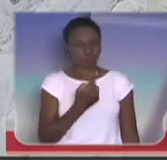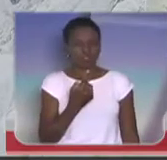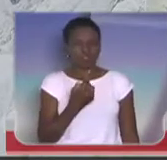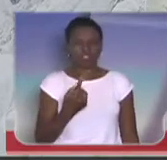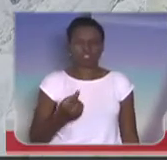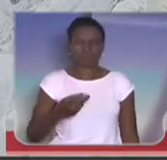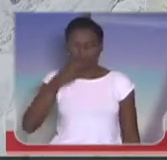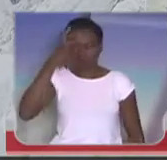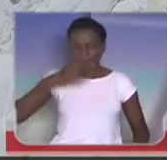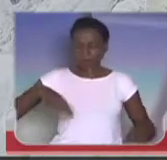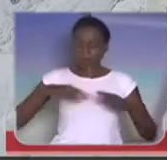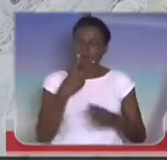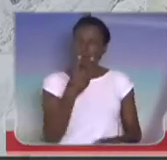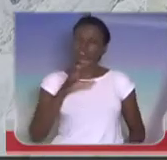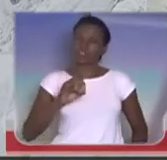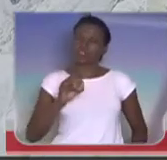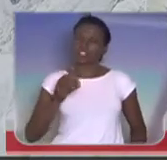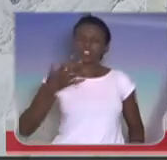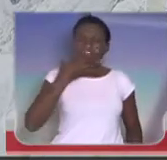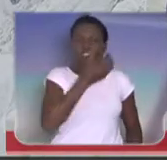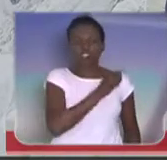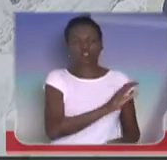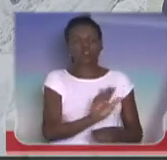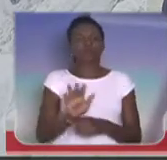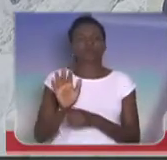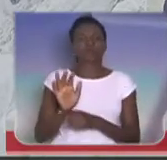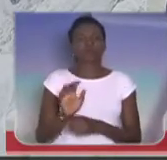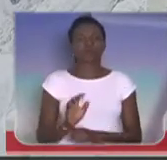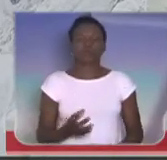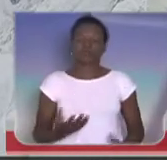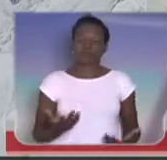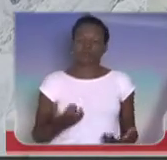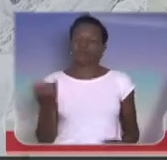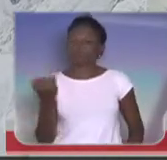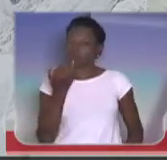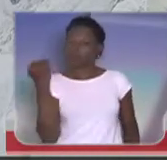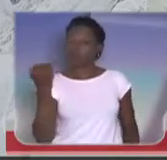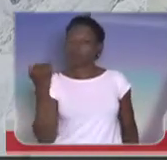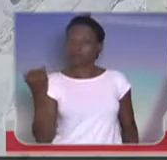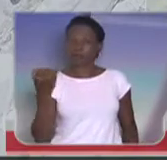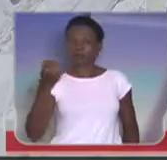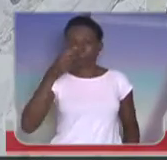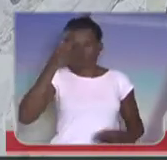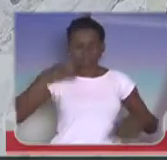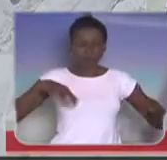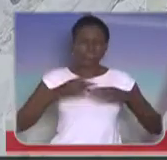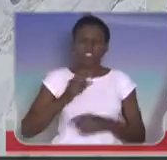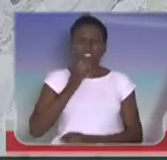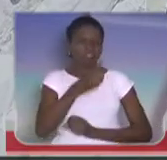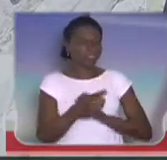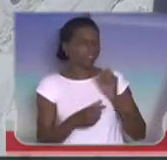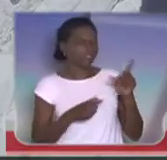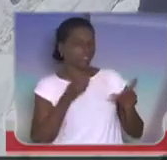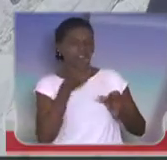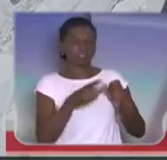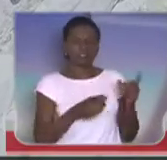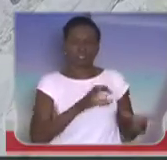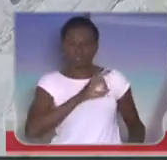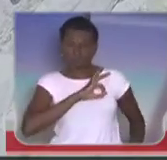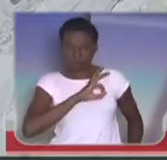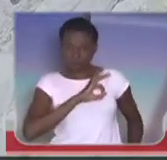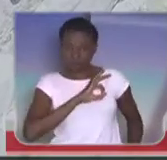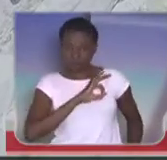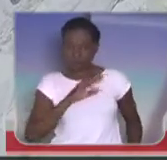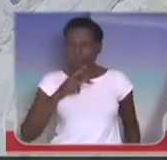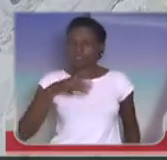pessoas vêm falar da violência da Polícia Militar, adoram criticar a Polícia Militar. Isso é o nosso serviço. E eu digo mais,